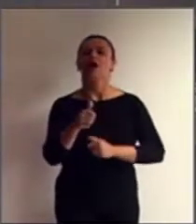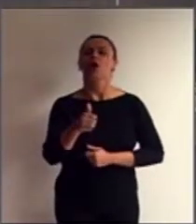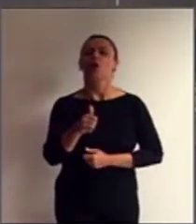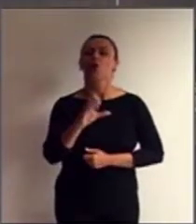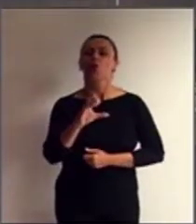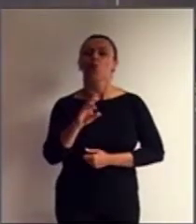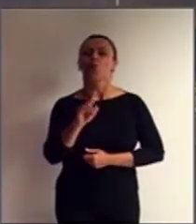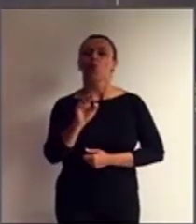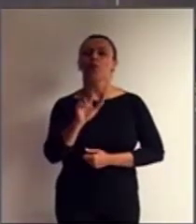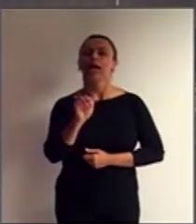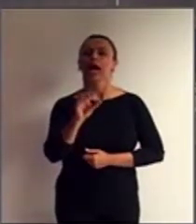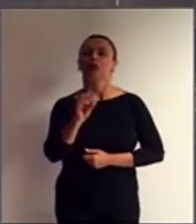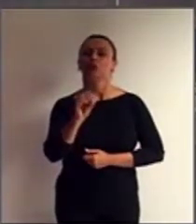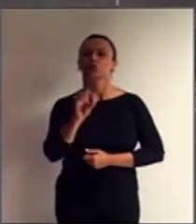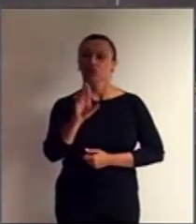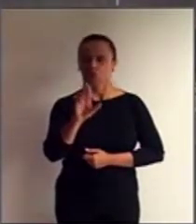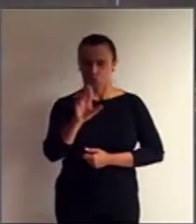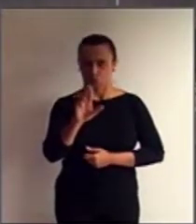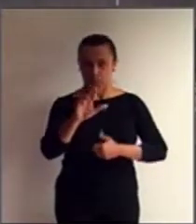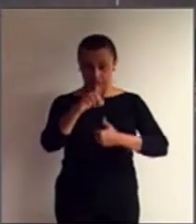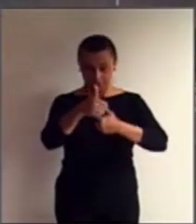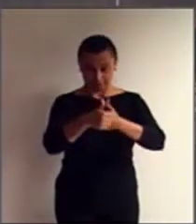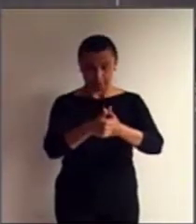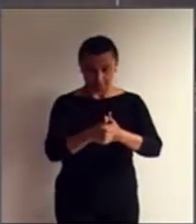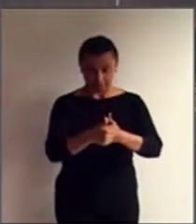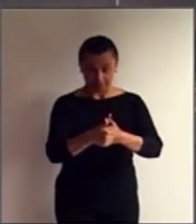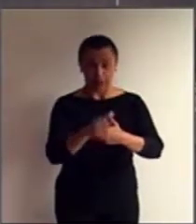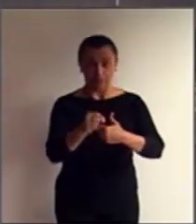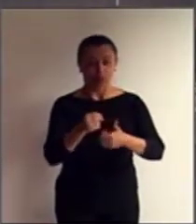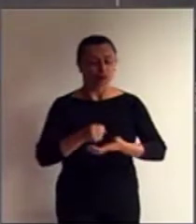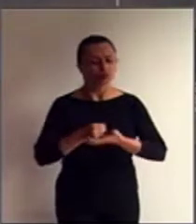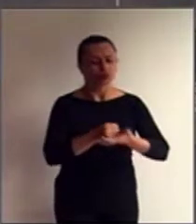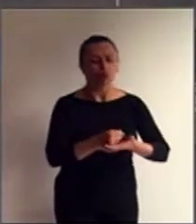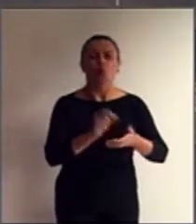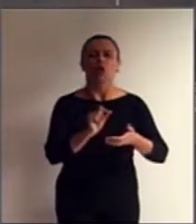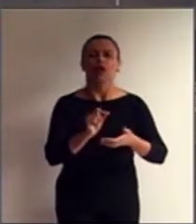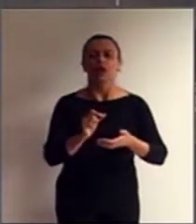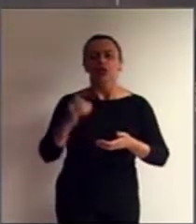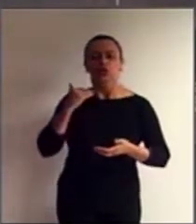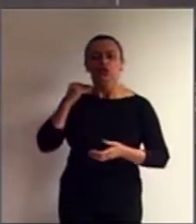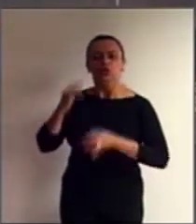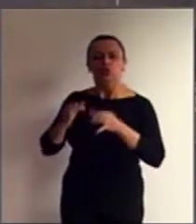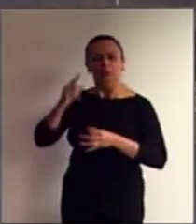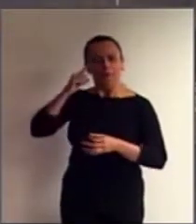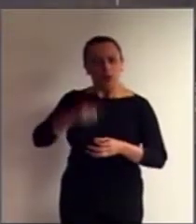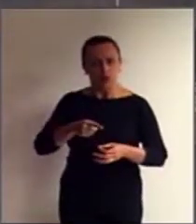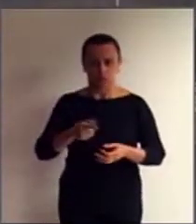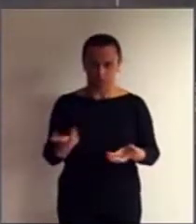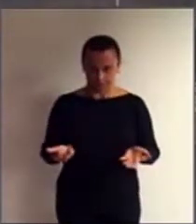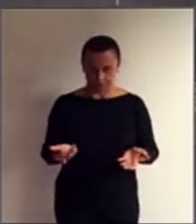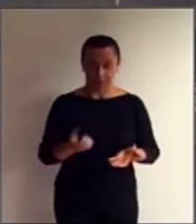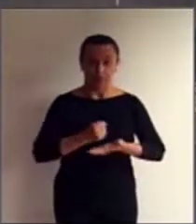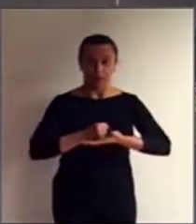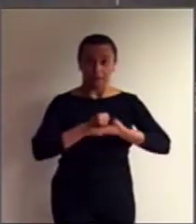deverá apoiar a pessoa interditada nos limites determinados pelo juiz. O apoio deverá ser sempre no sentido de